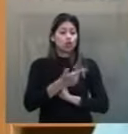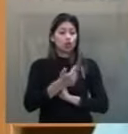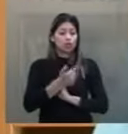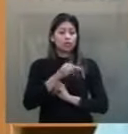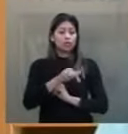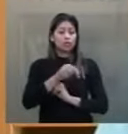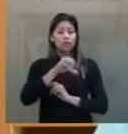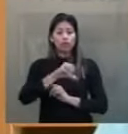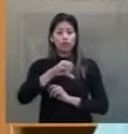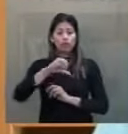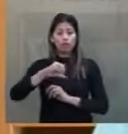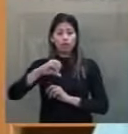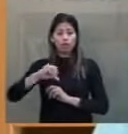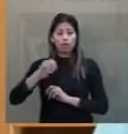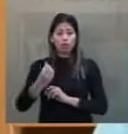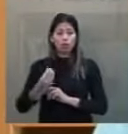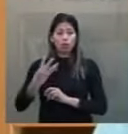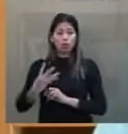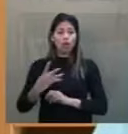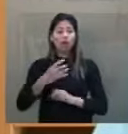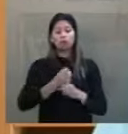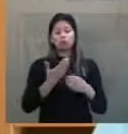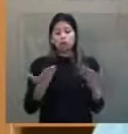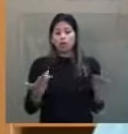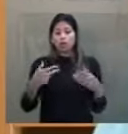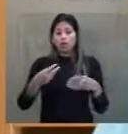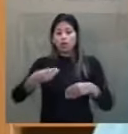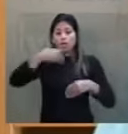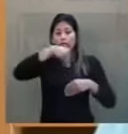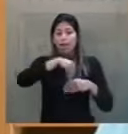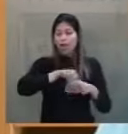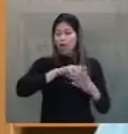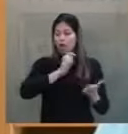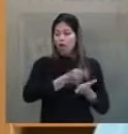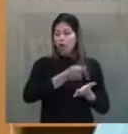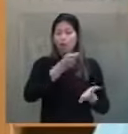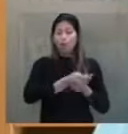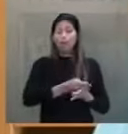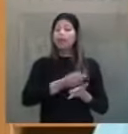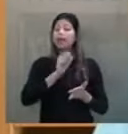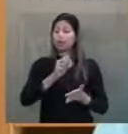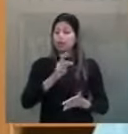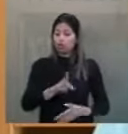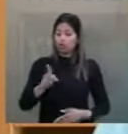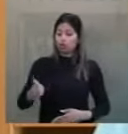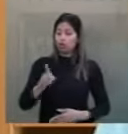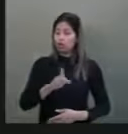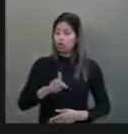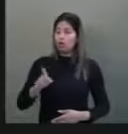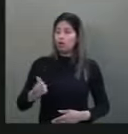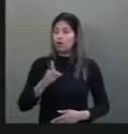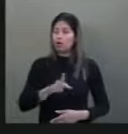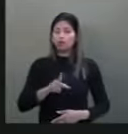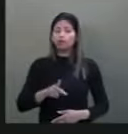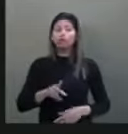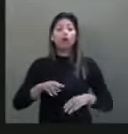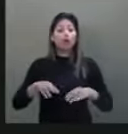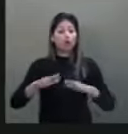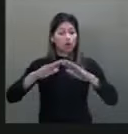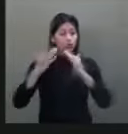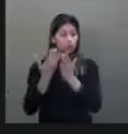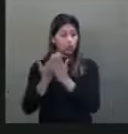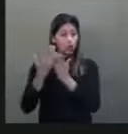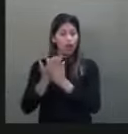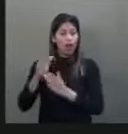posicionando contra a inclusão obrigatória de professores escolares e